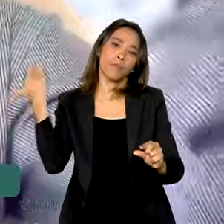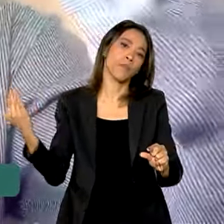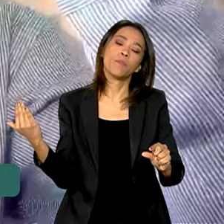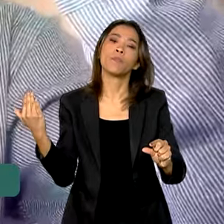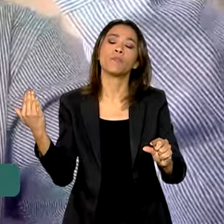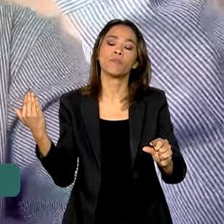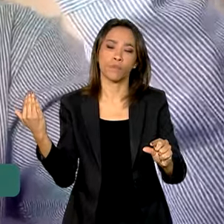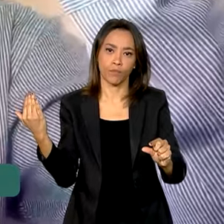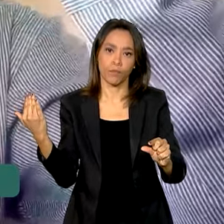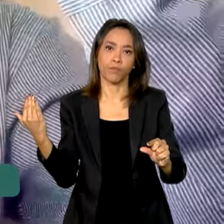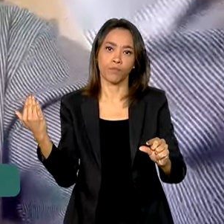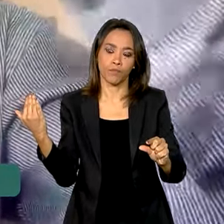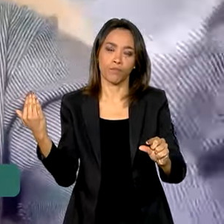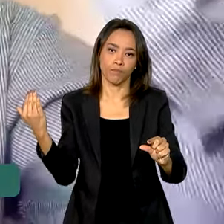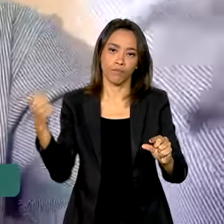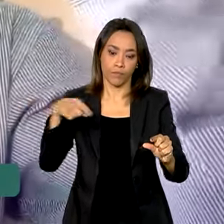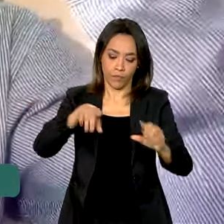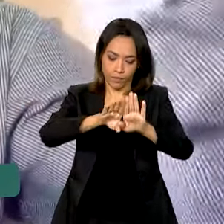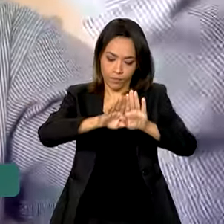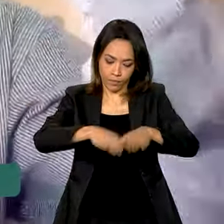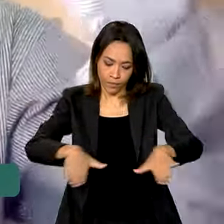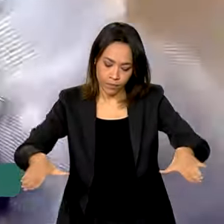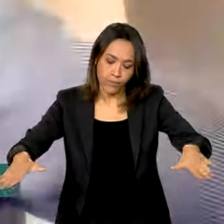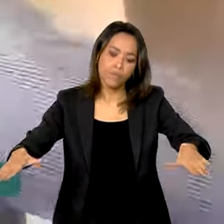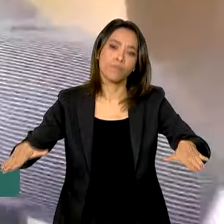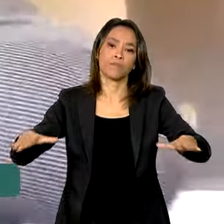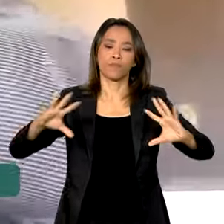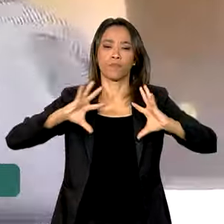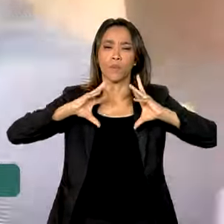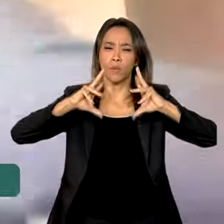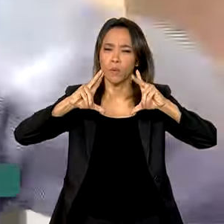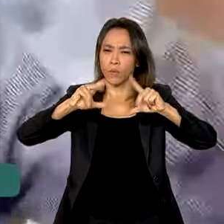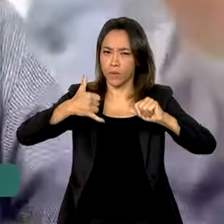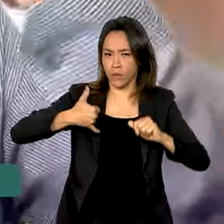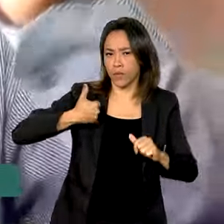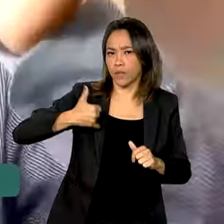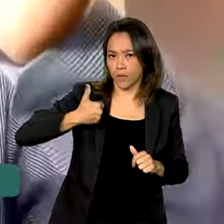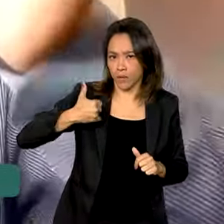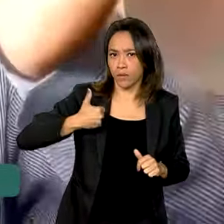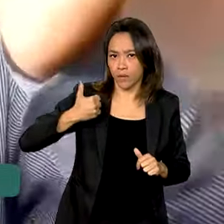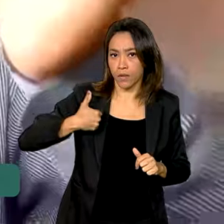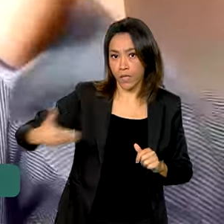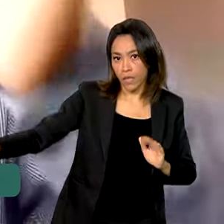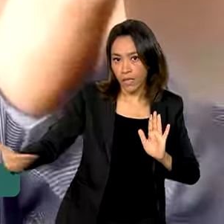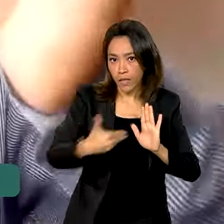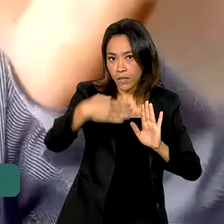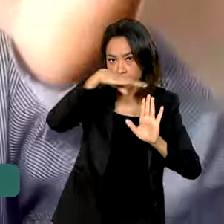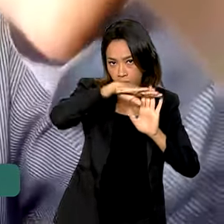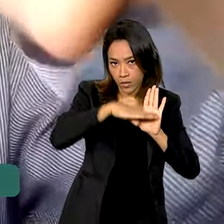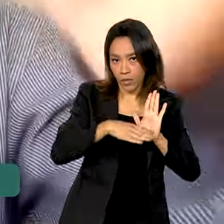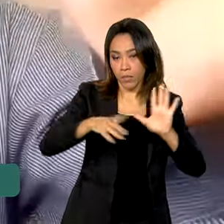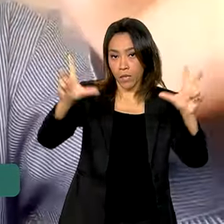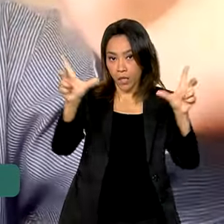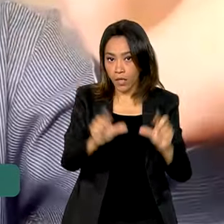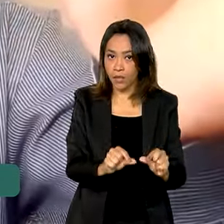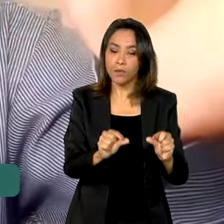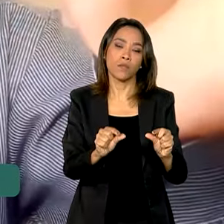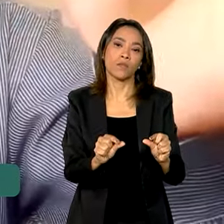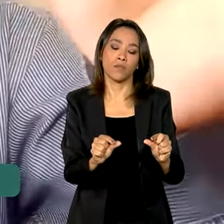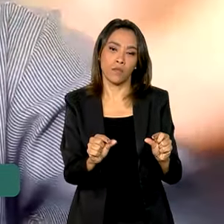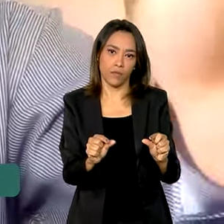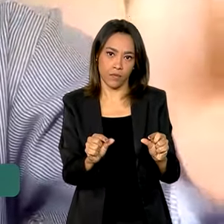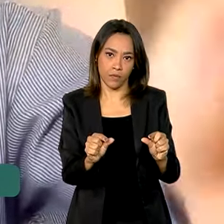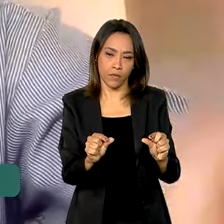infantil. Para todas as faixas de idade, esses programas reduziram a mortalidade